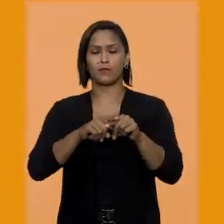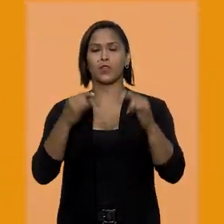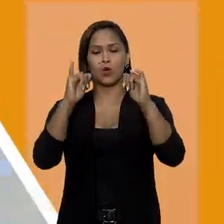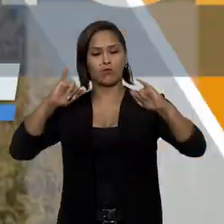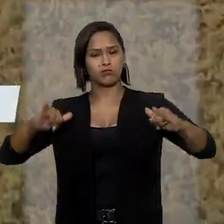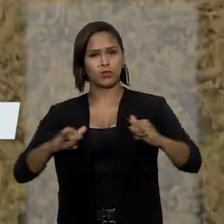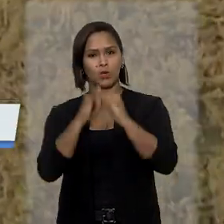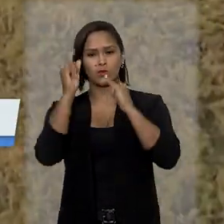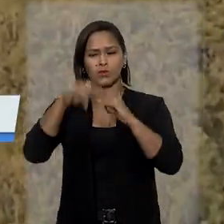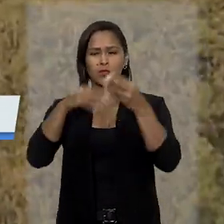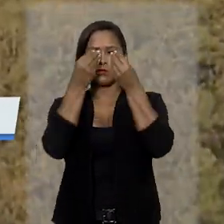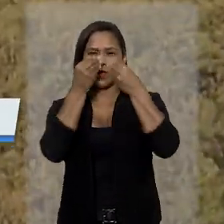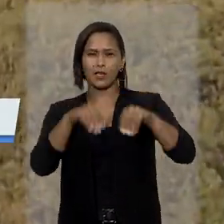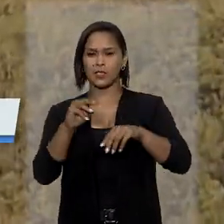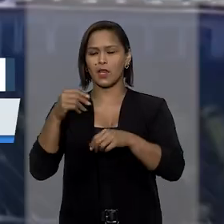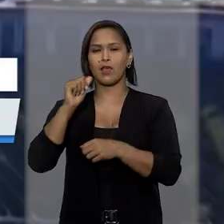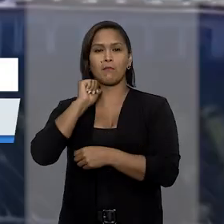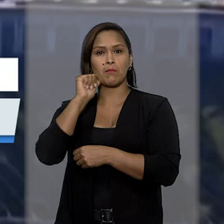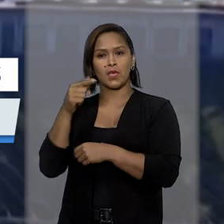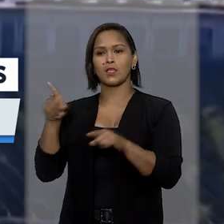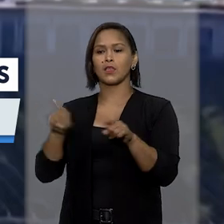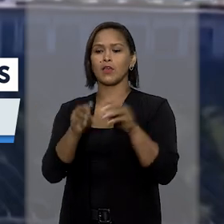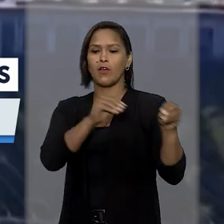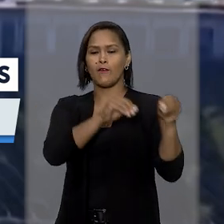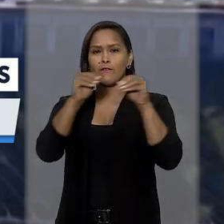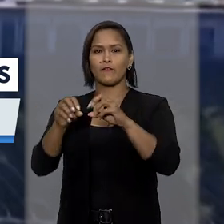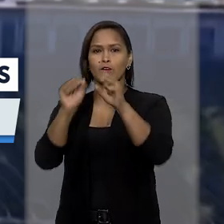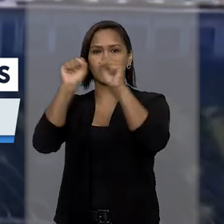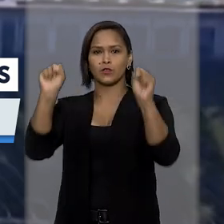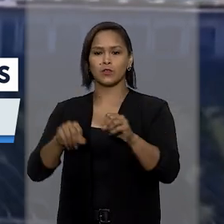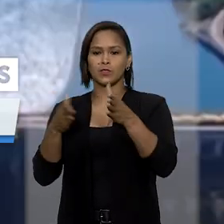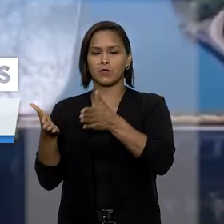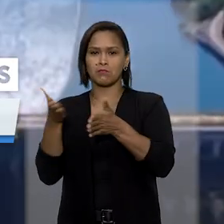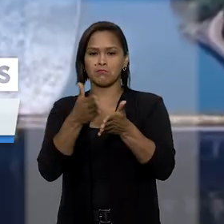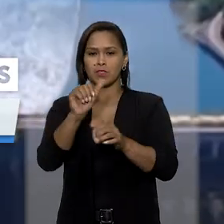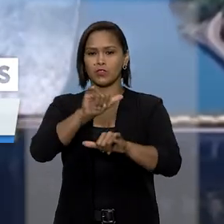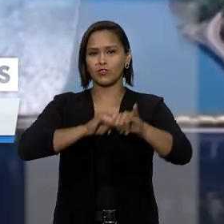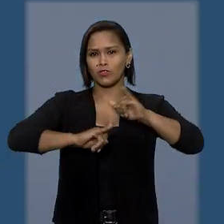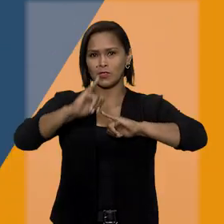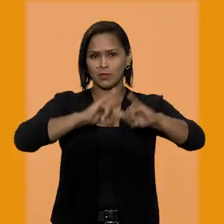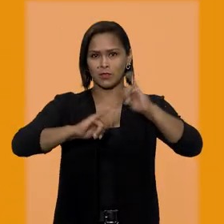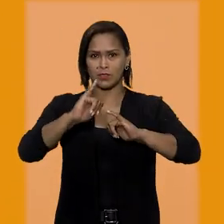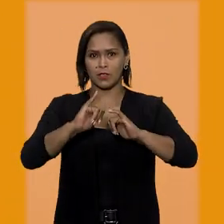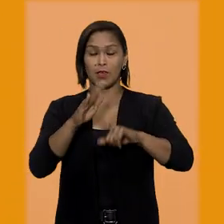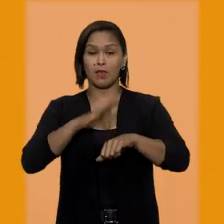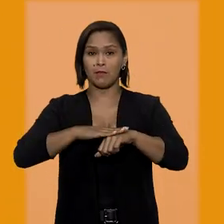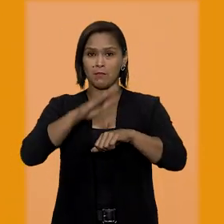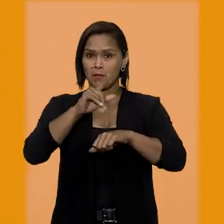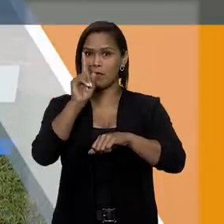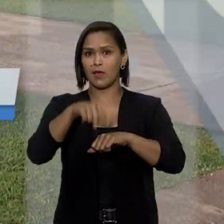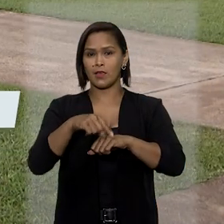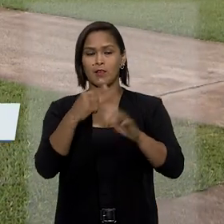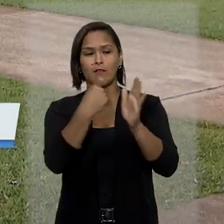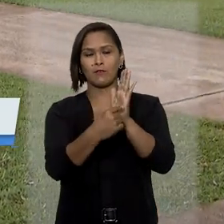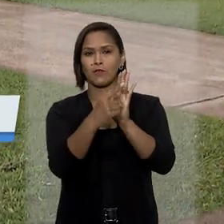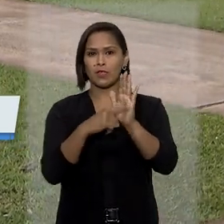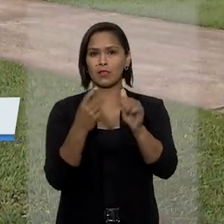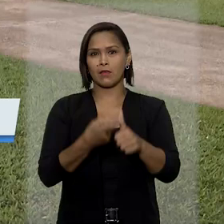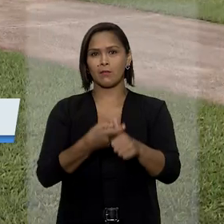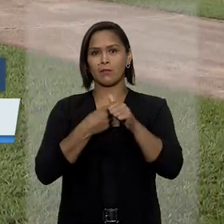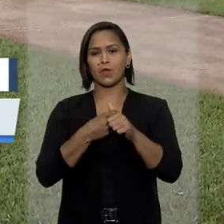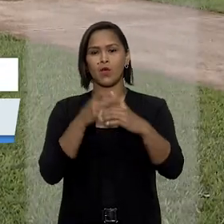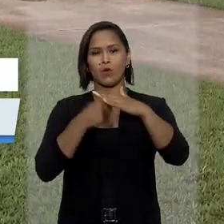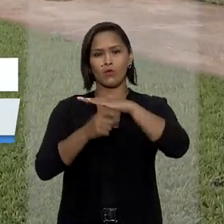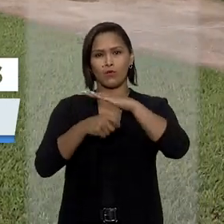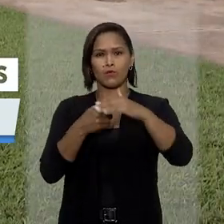Usina atingida pela tragédia em Mariana fica fora do sistema de realocação de energia. E mais, vetada a penhora